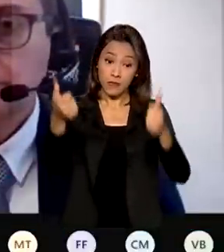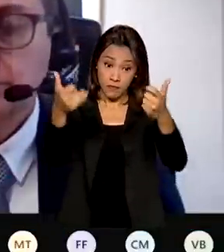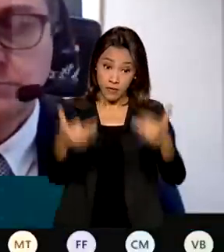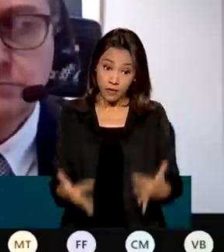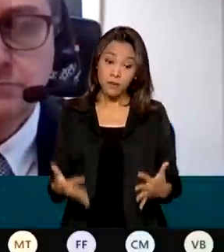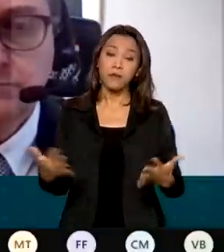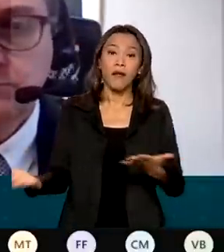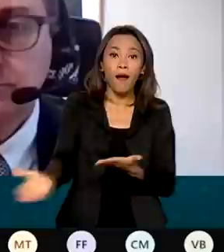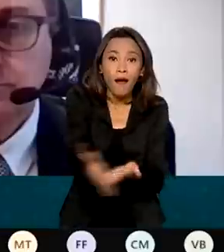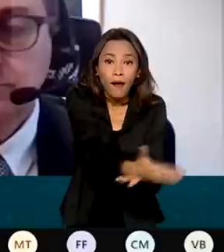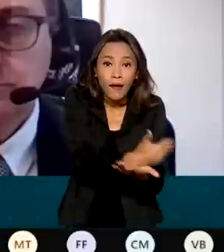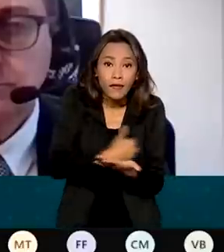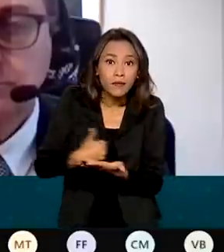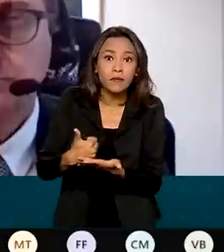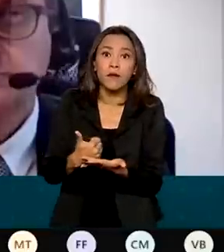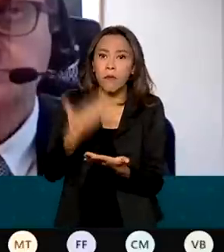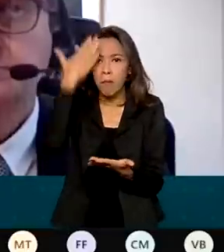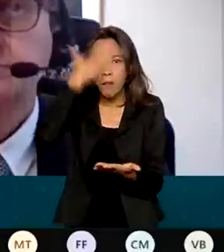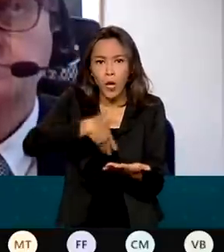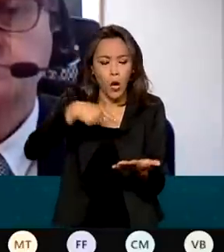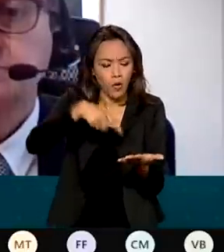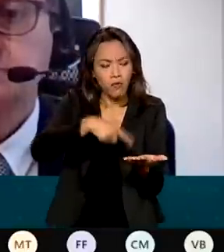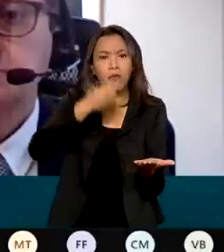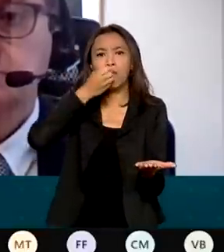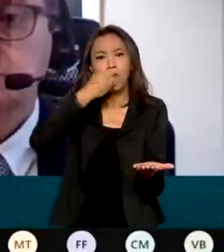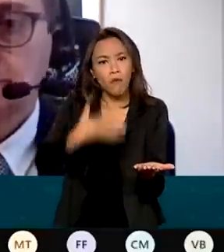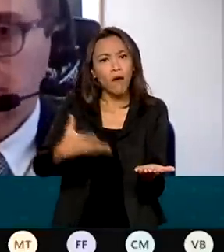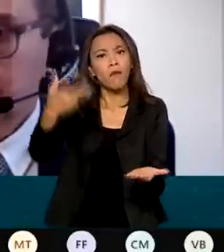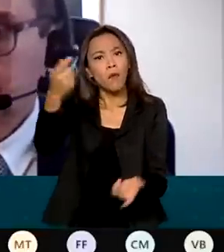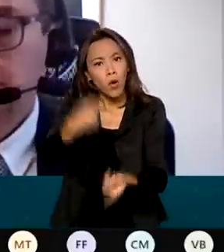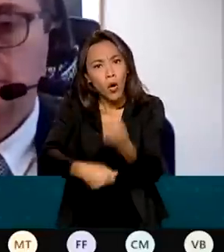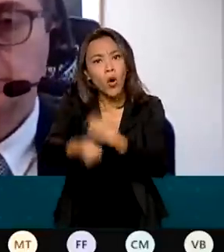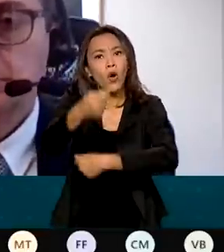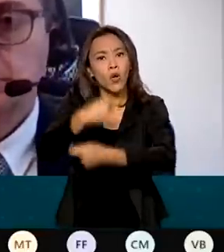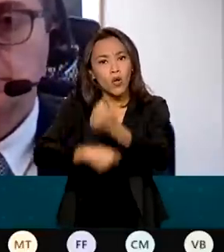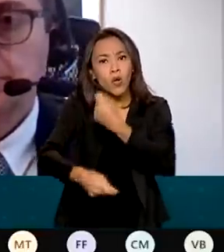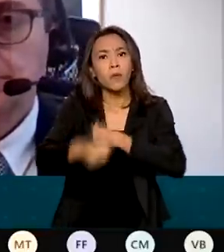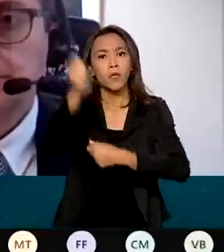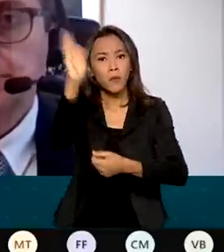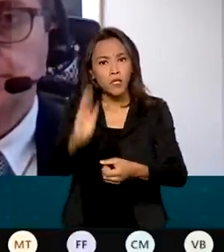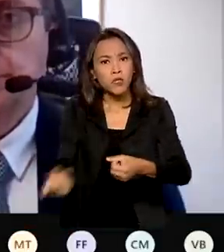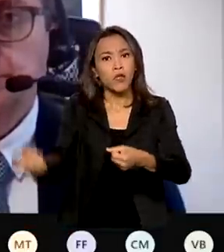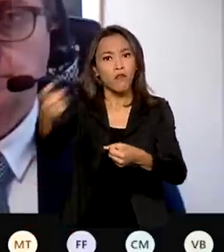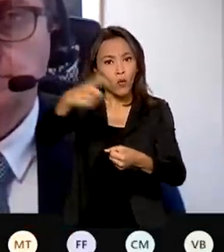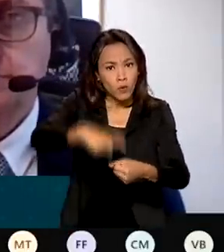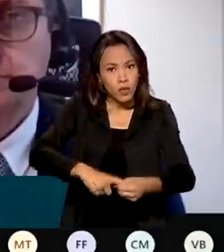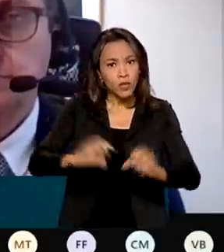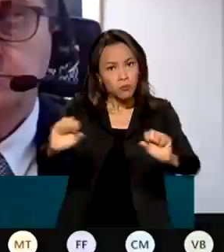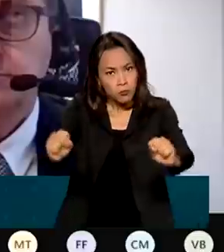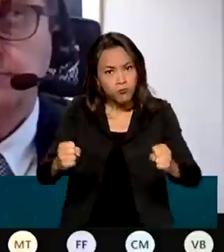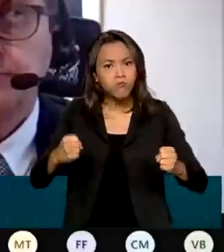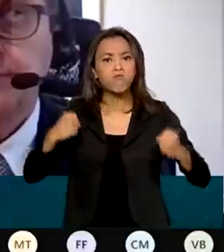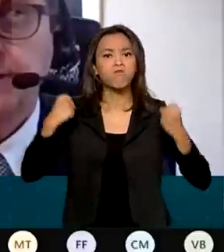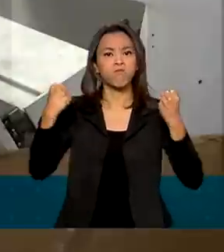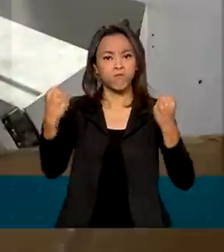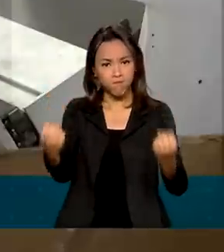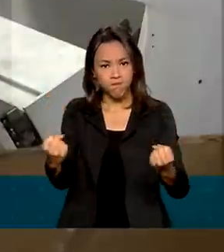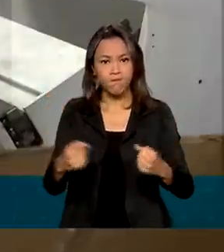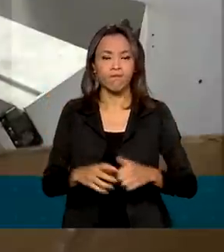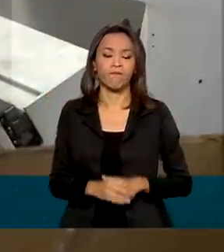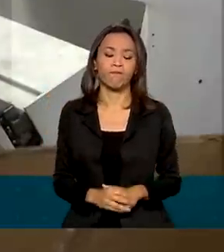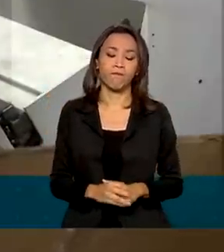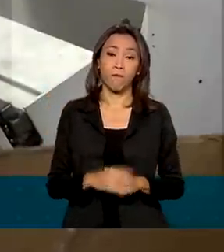o momento extraordinariamente favorável da economia brasileira. Como ela está voltando com vigor, como ela voltou vigorosamente.